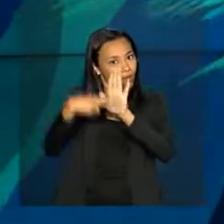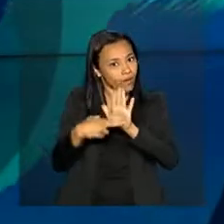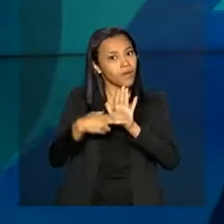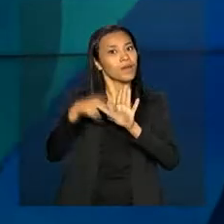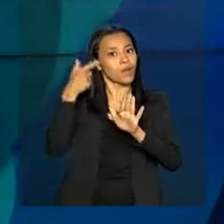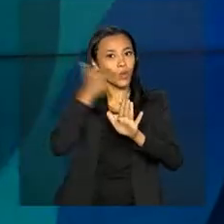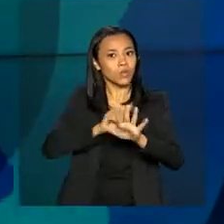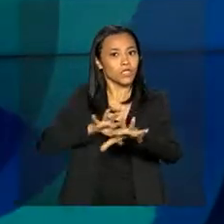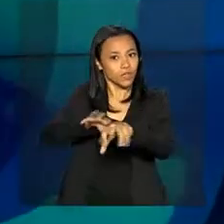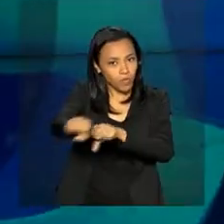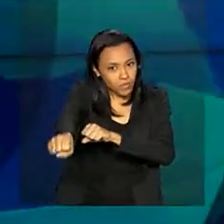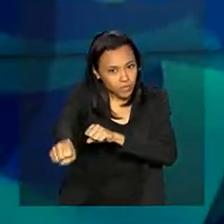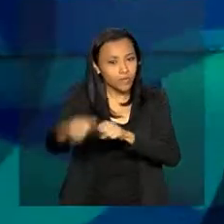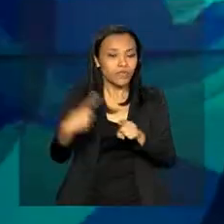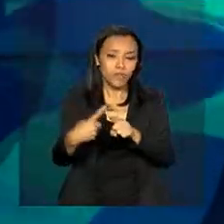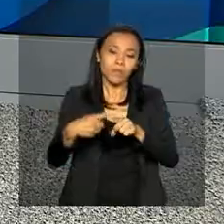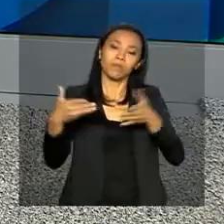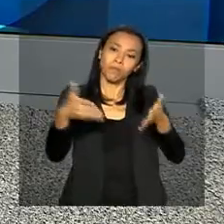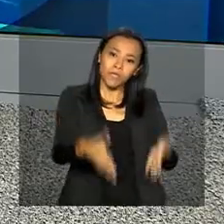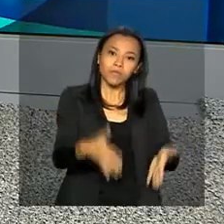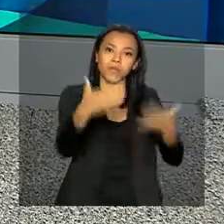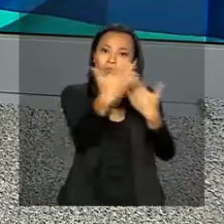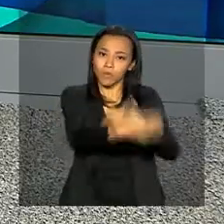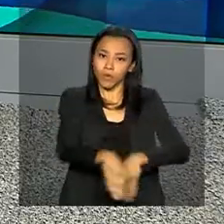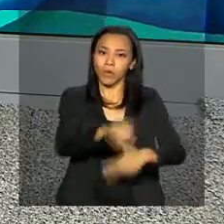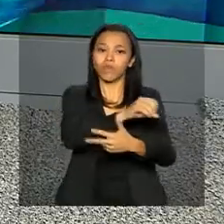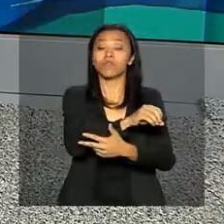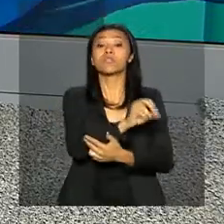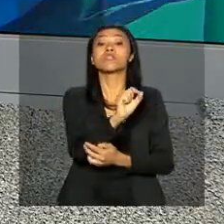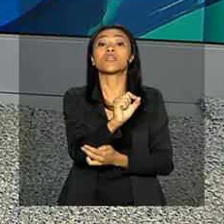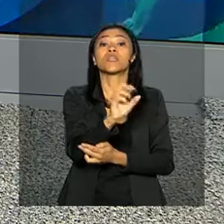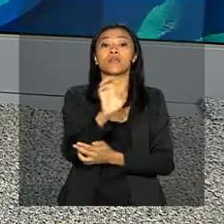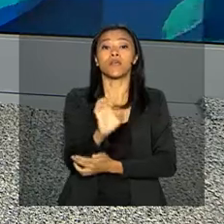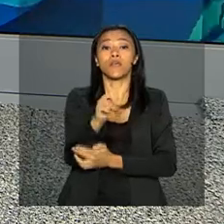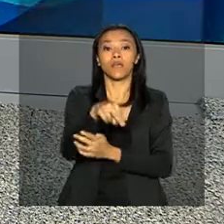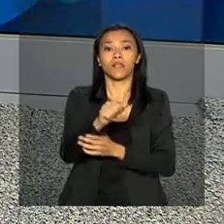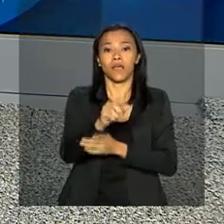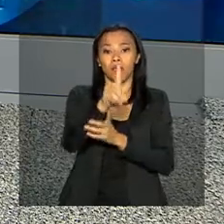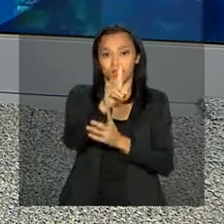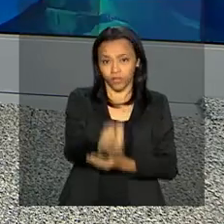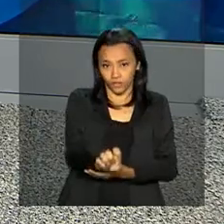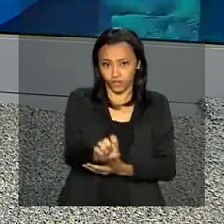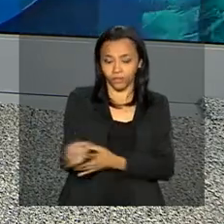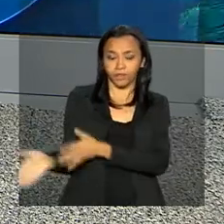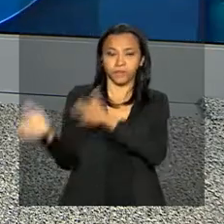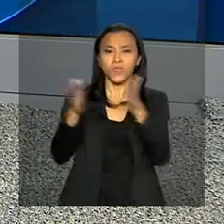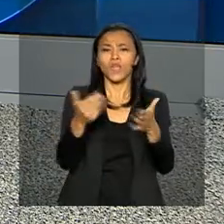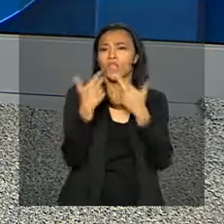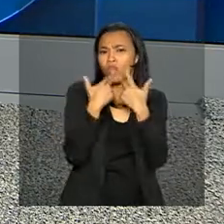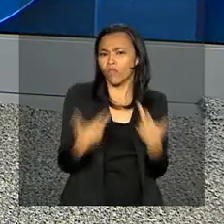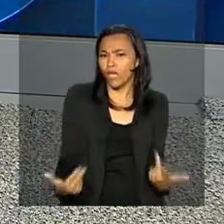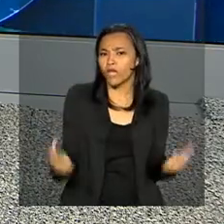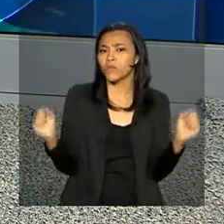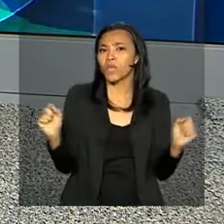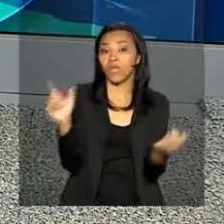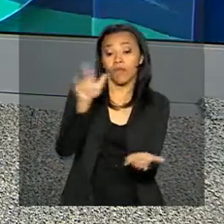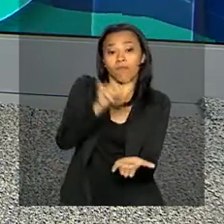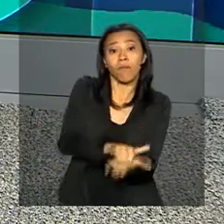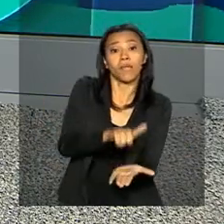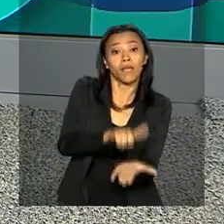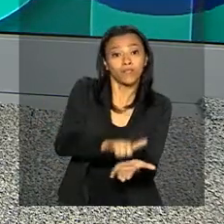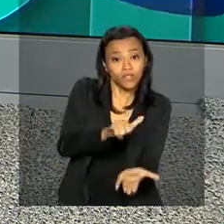grau e também participar do ENAD. E uma das novidades desta edição é o aplicativo do ENAD, disponível nas